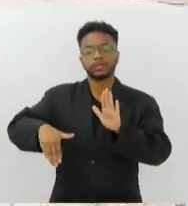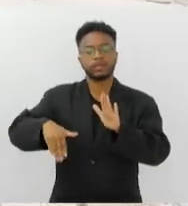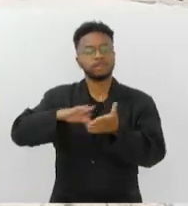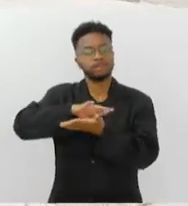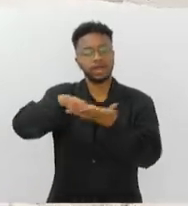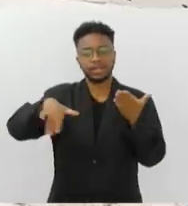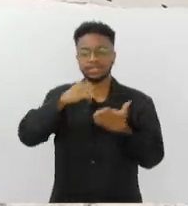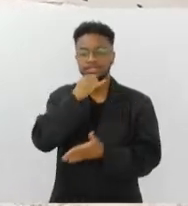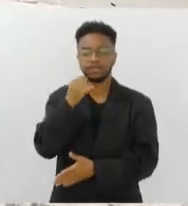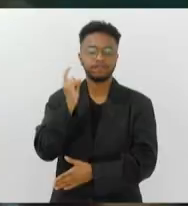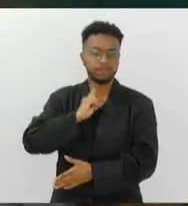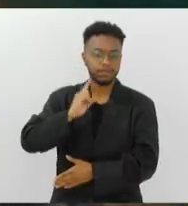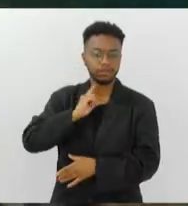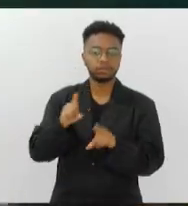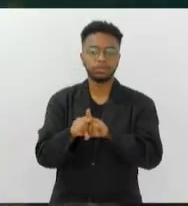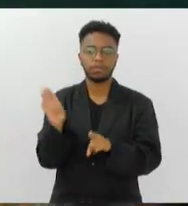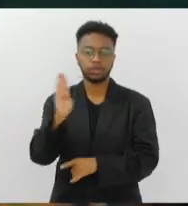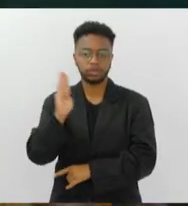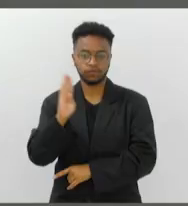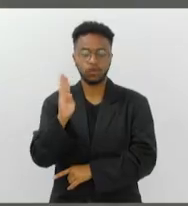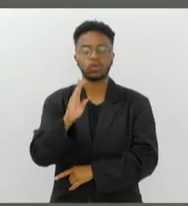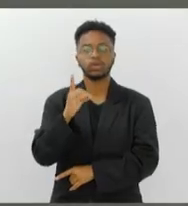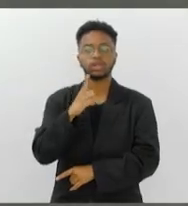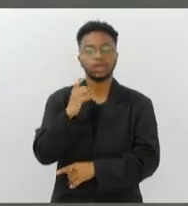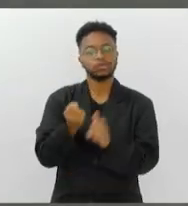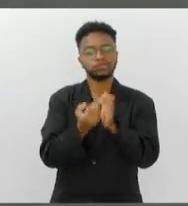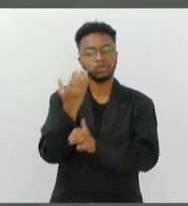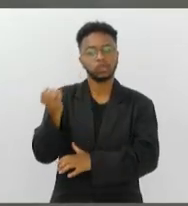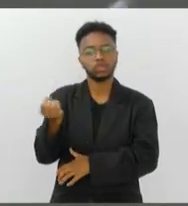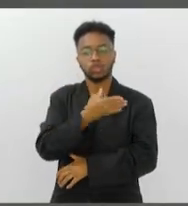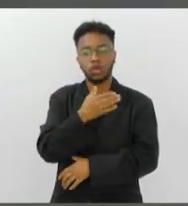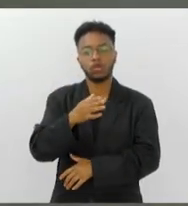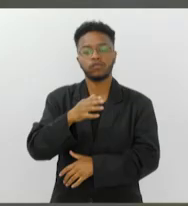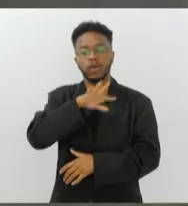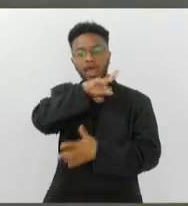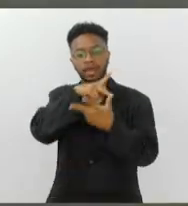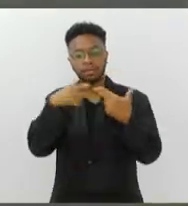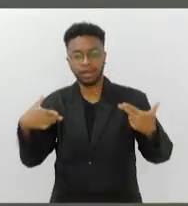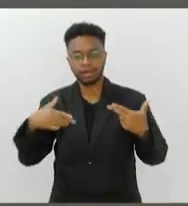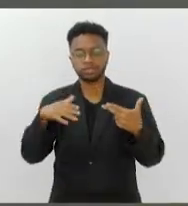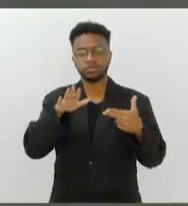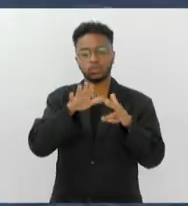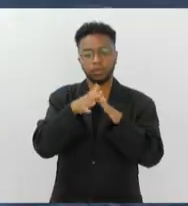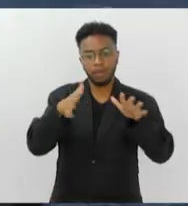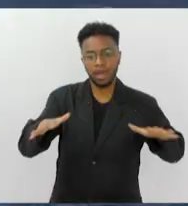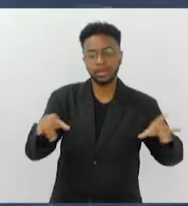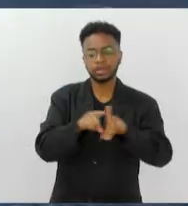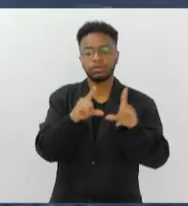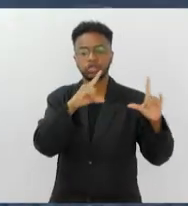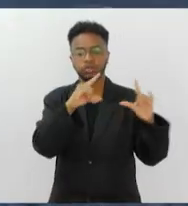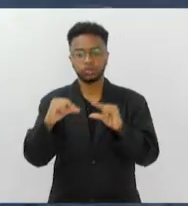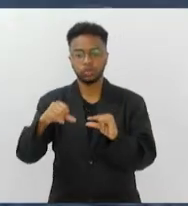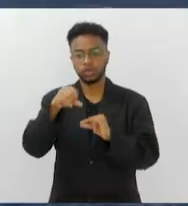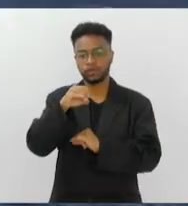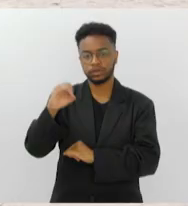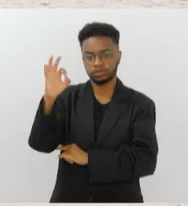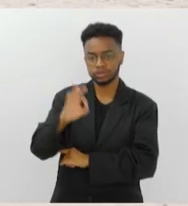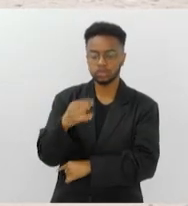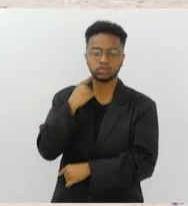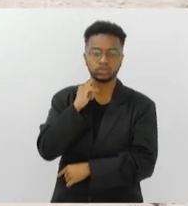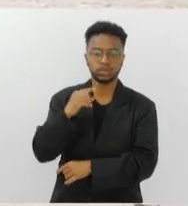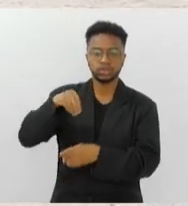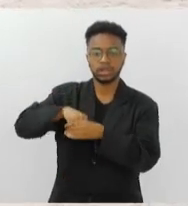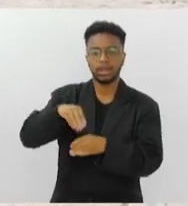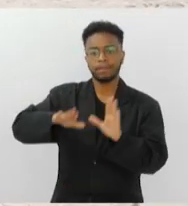praias como Flamengo e Botafogo, o reaparecimento de espécies marinhas e até mesmo a redução de 90% da poluição na